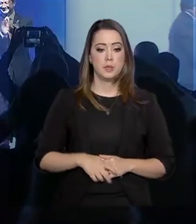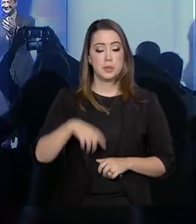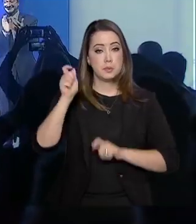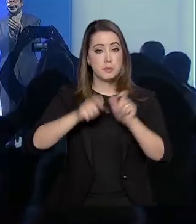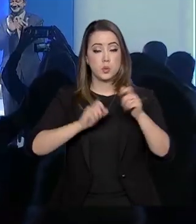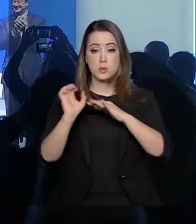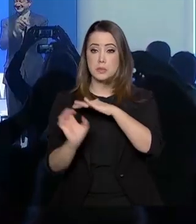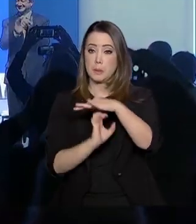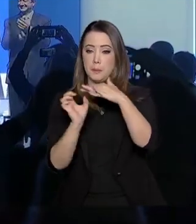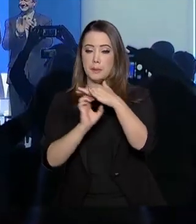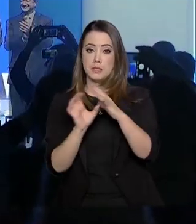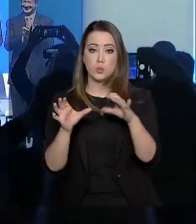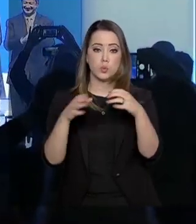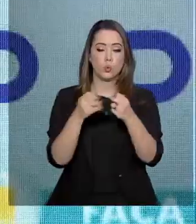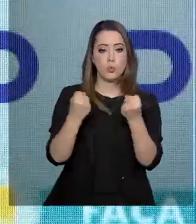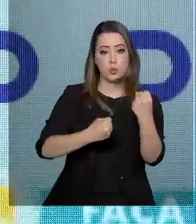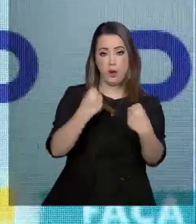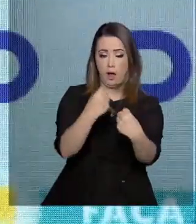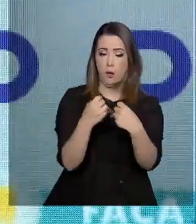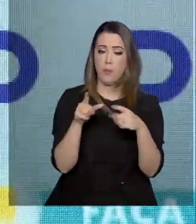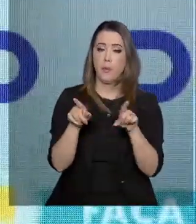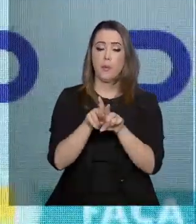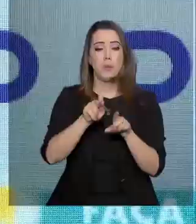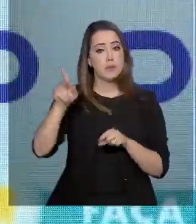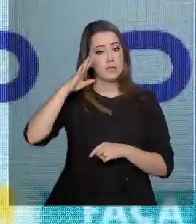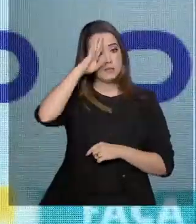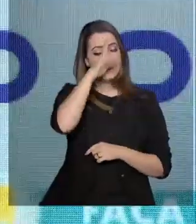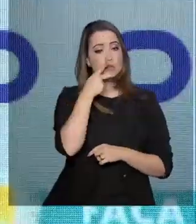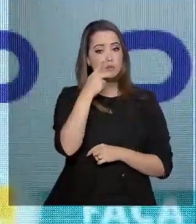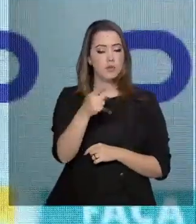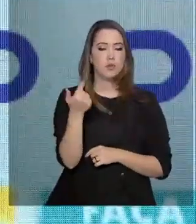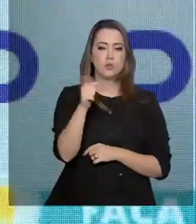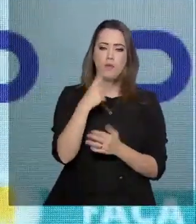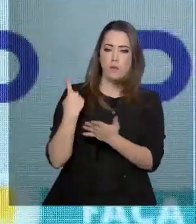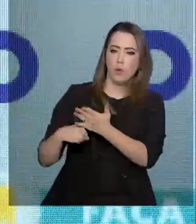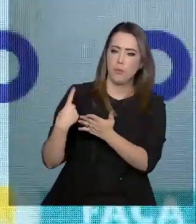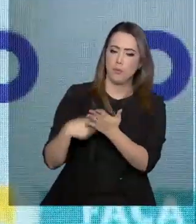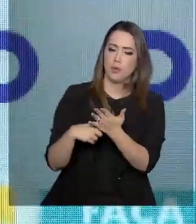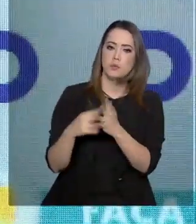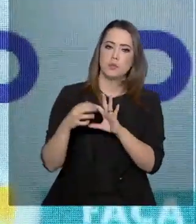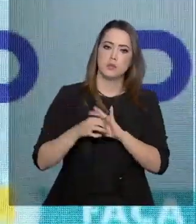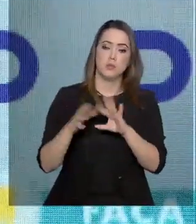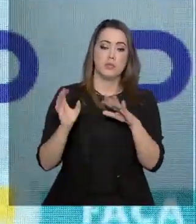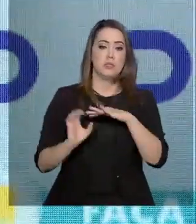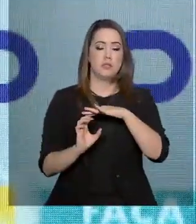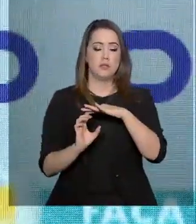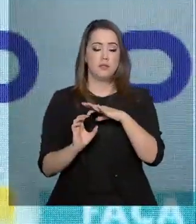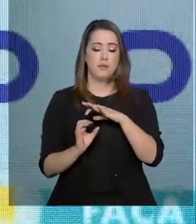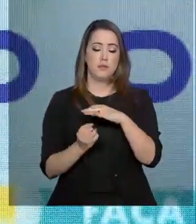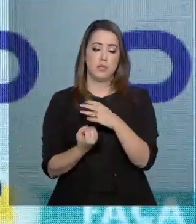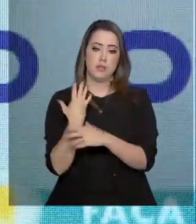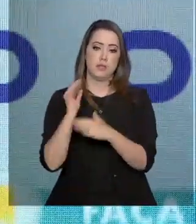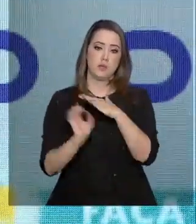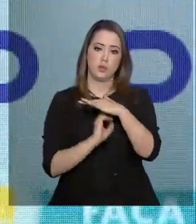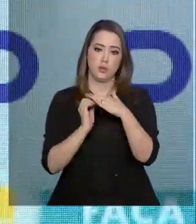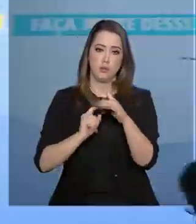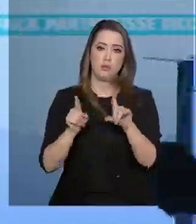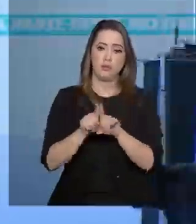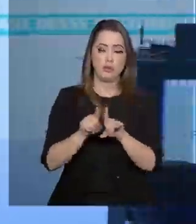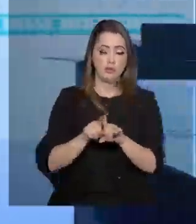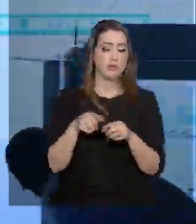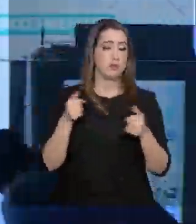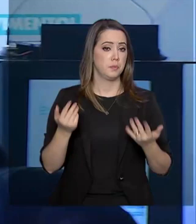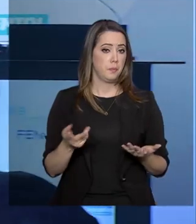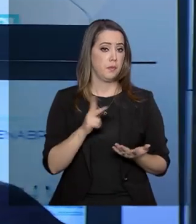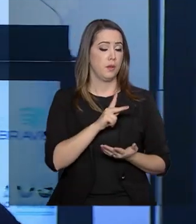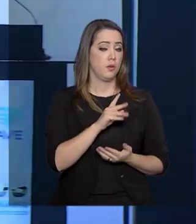empresários do setor automotivo, o presidente reafirmou seu compromisso com a livre iniciativa e o empreendedorismo. O